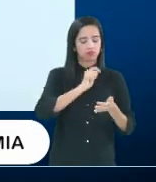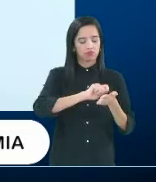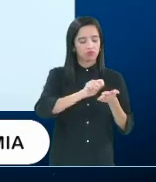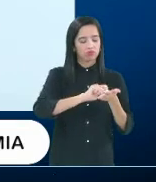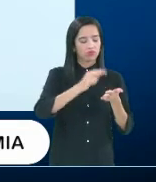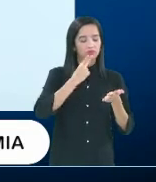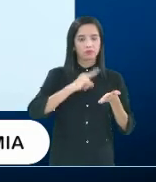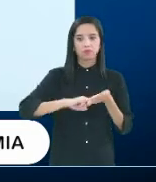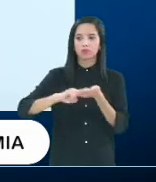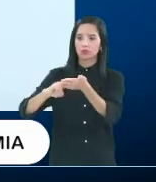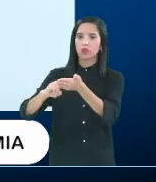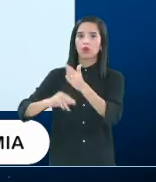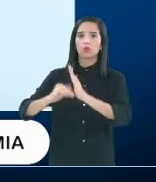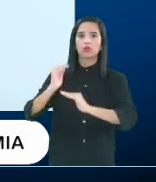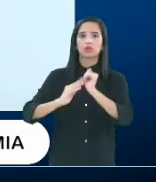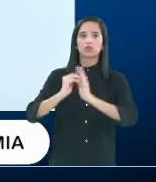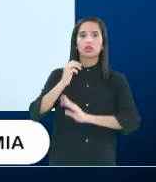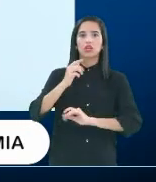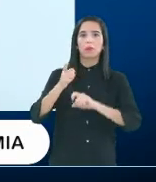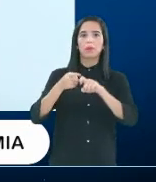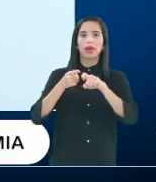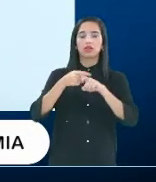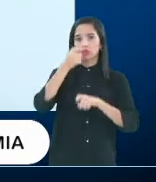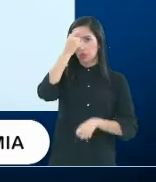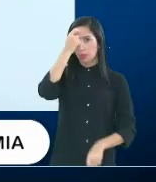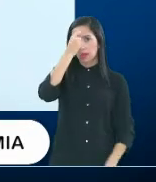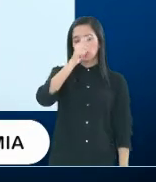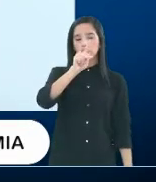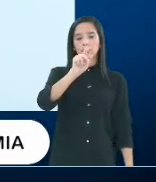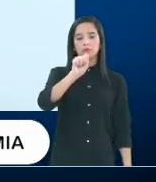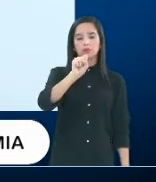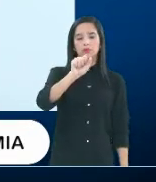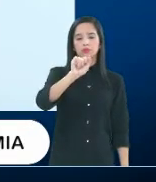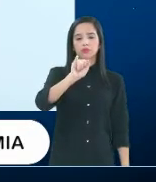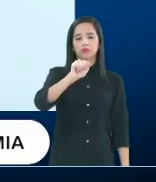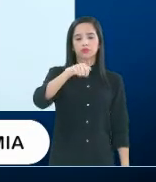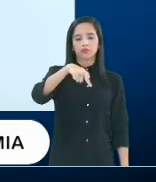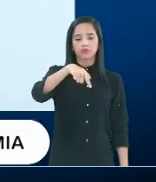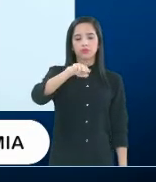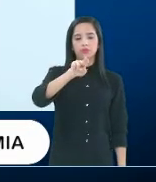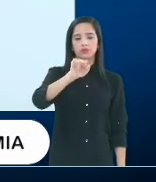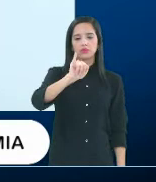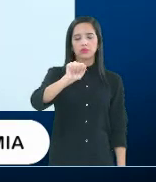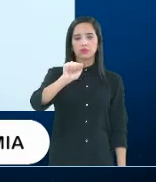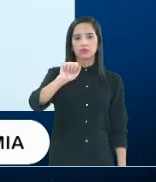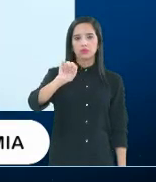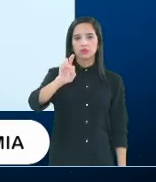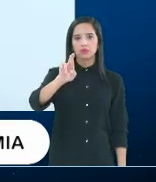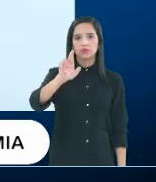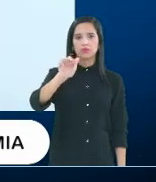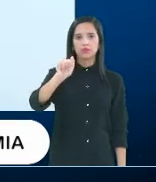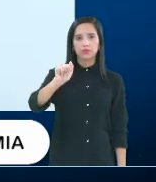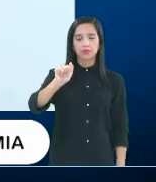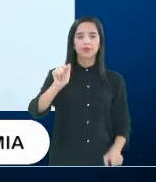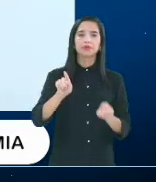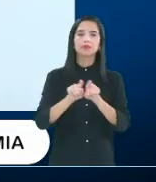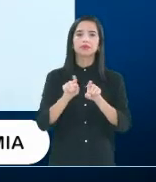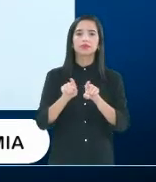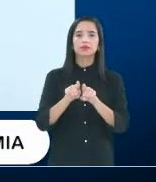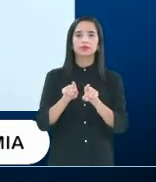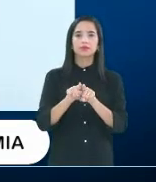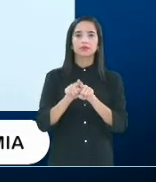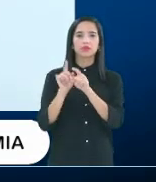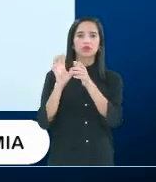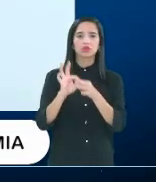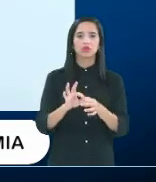para o profissional de, de, é, de um médico-psiquiatra, e também, assim, em